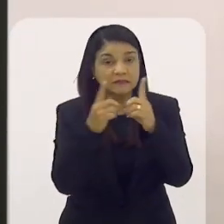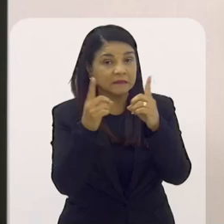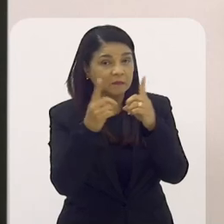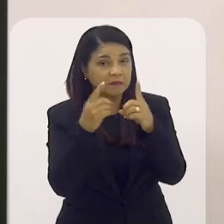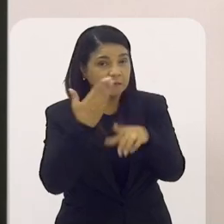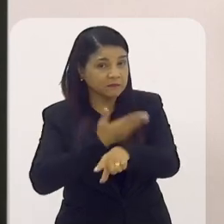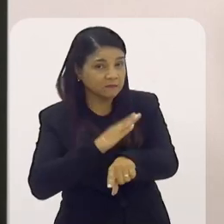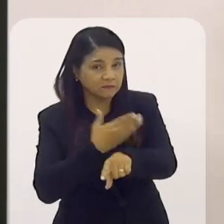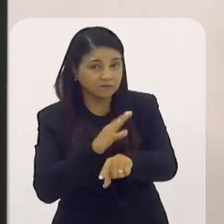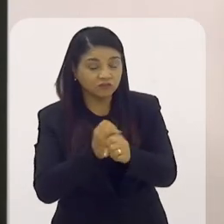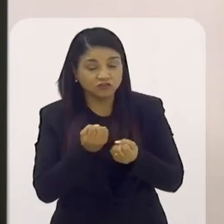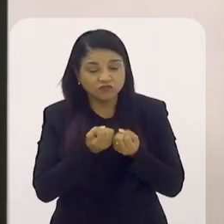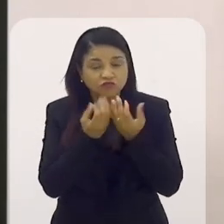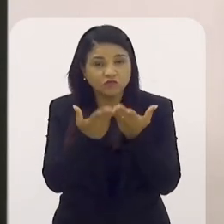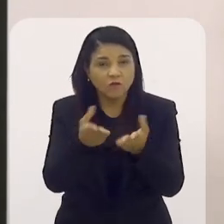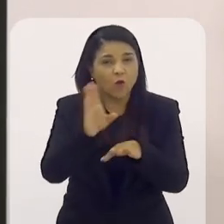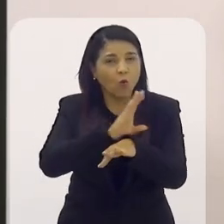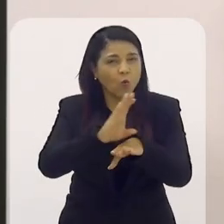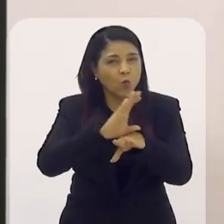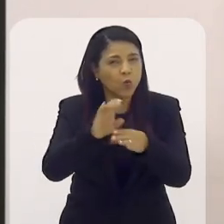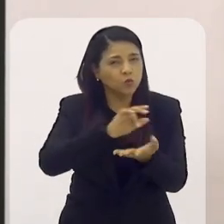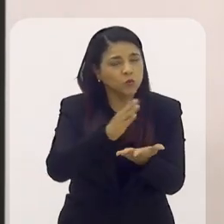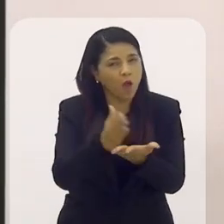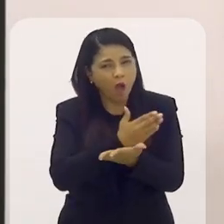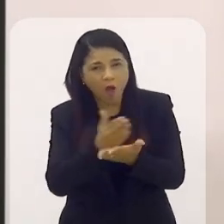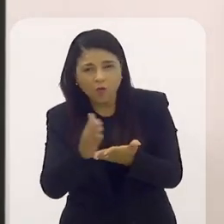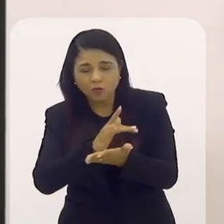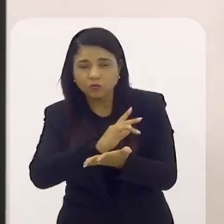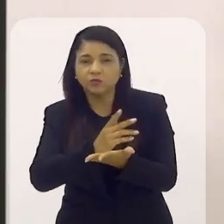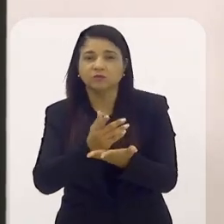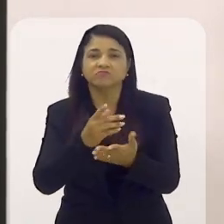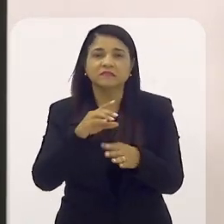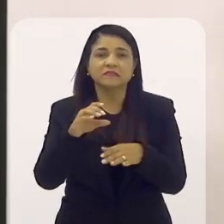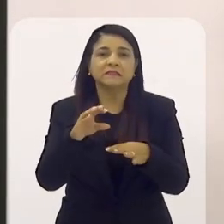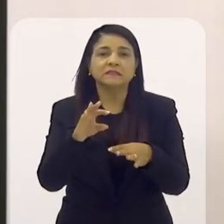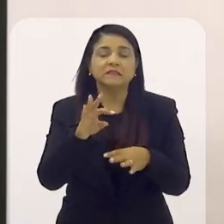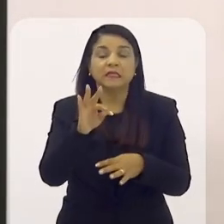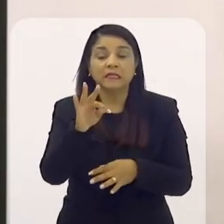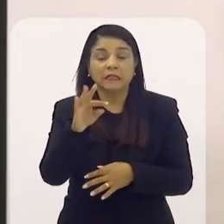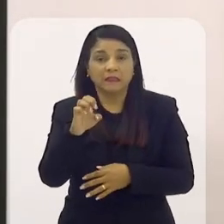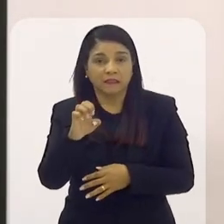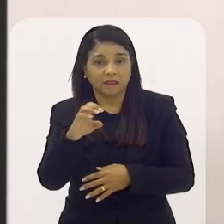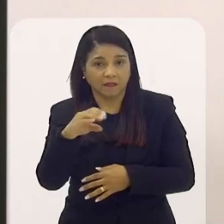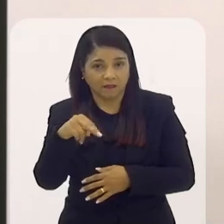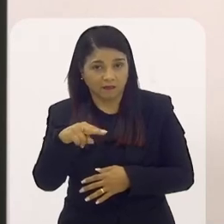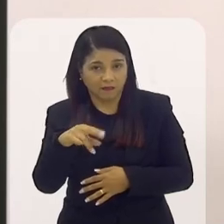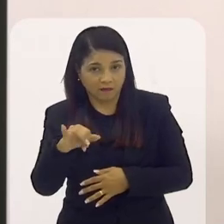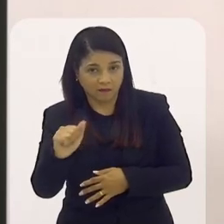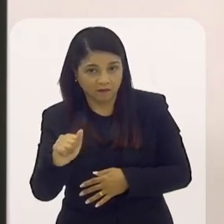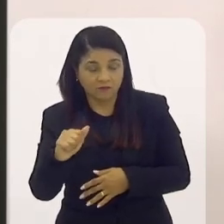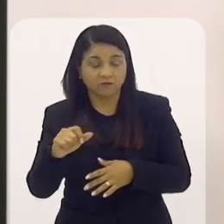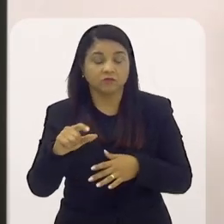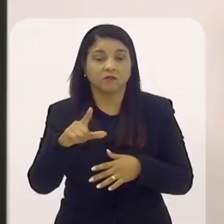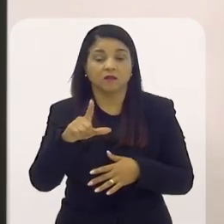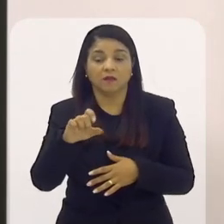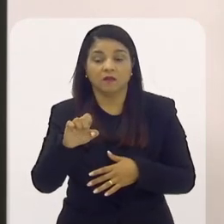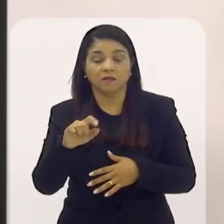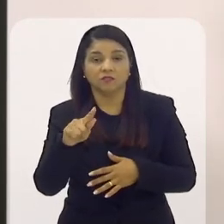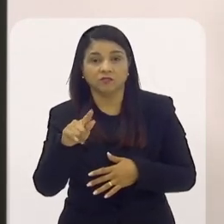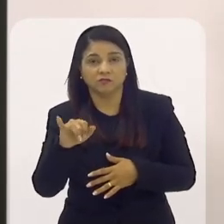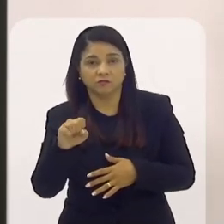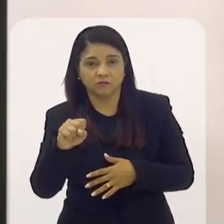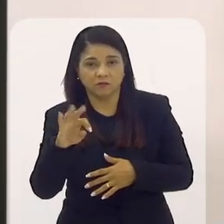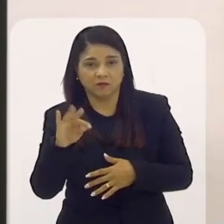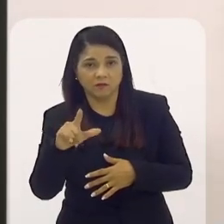departamento de treinamento já ofertava alguns cursos, que se chamavam técnicas legislativas. E, na